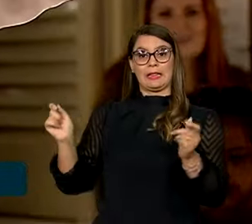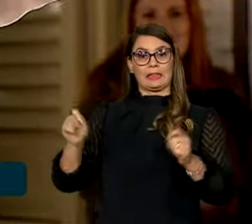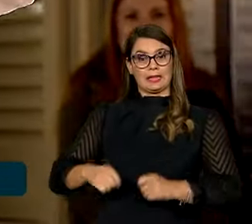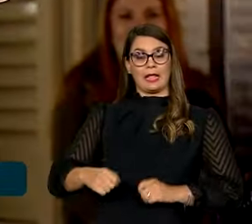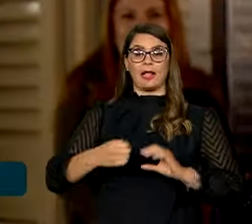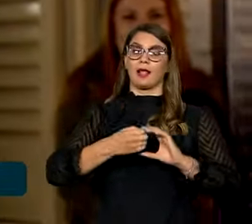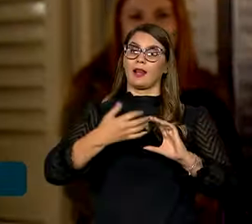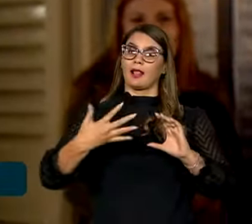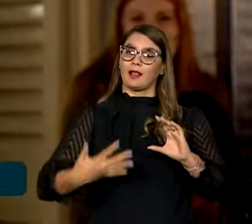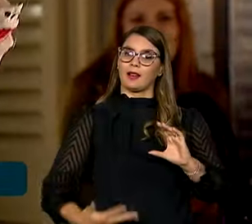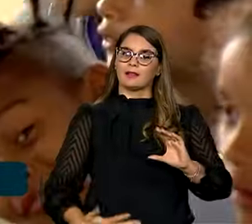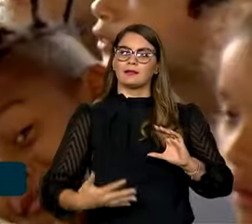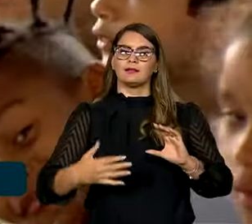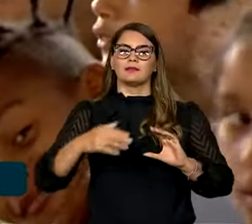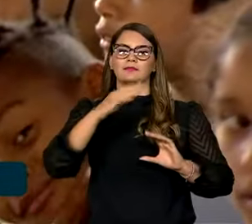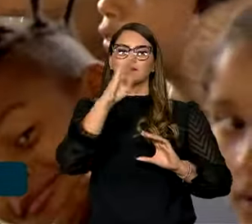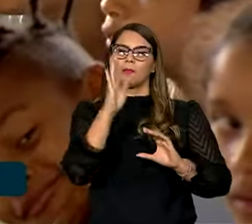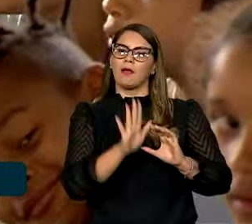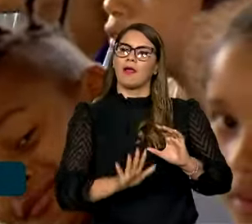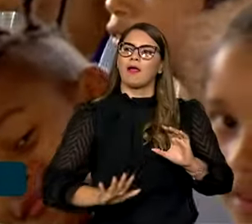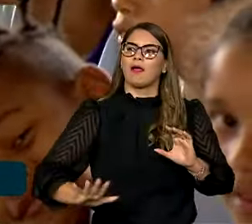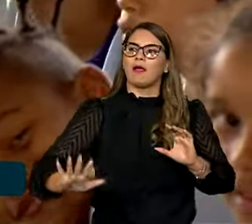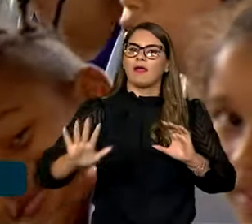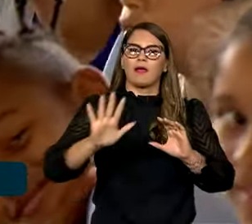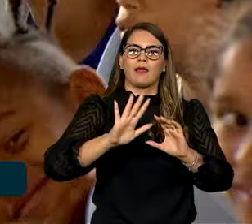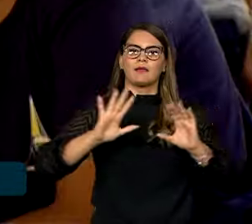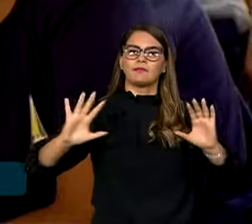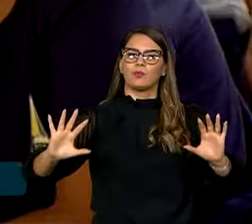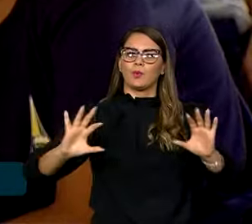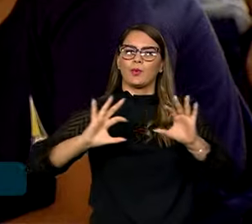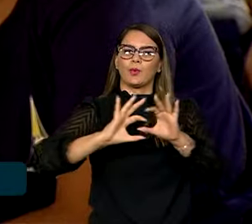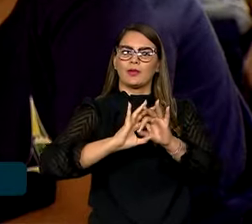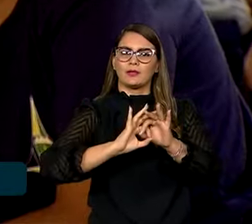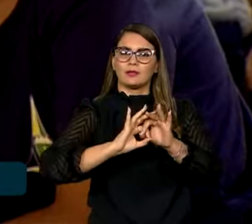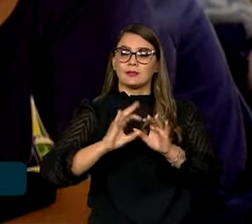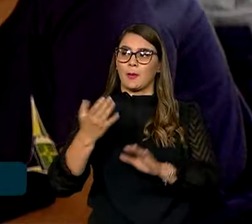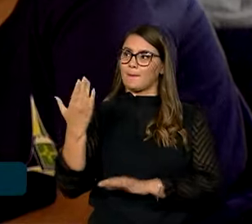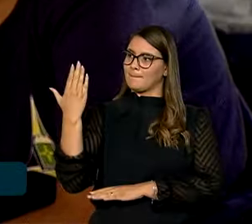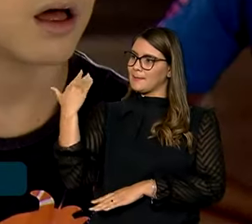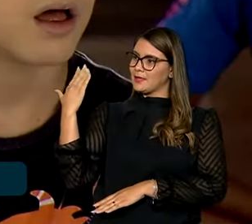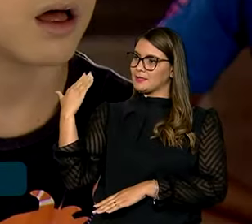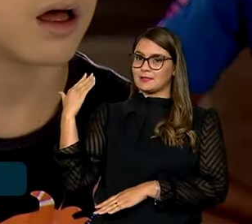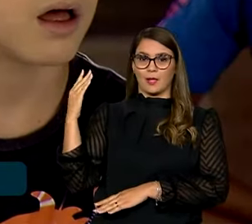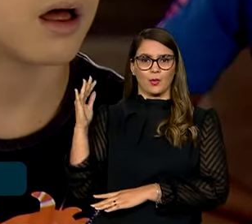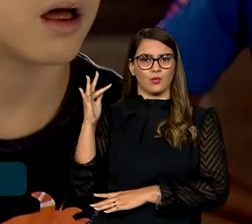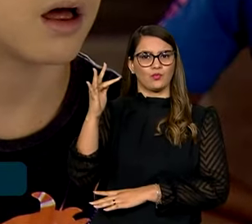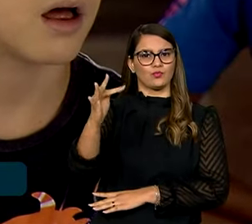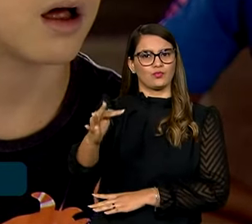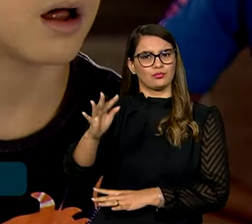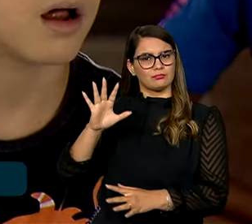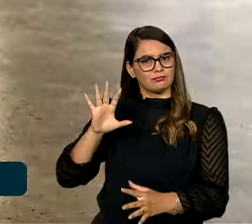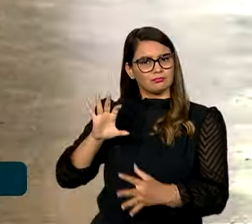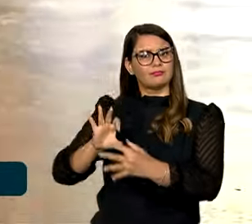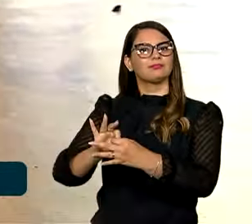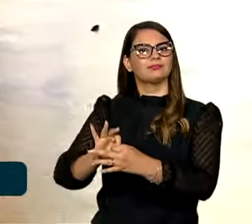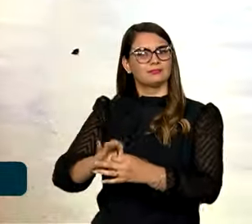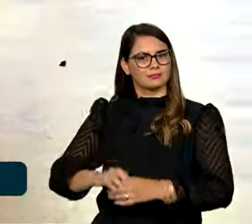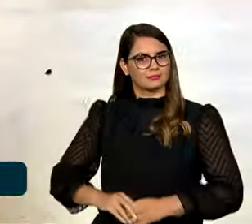caracterizar uma nação e promover a conexão entre o passado e o futuro de uma história.